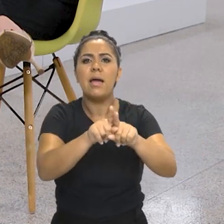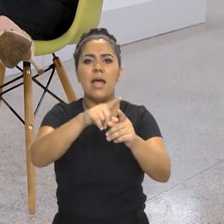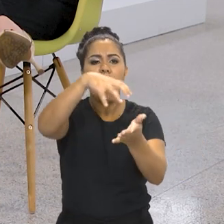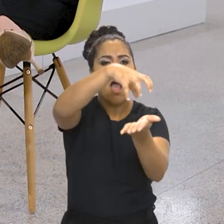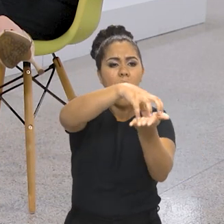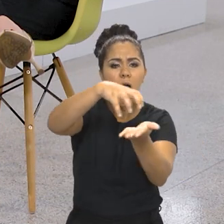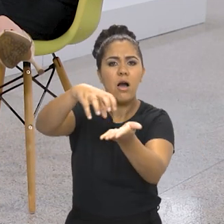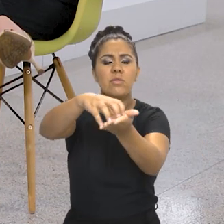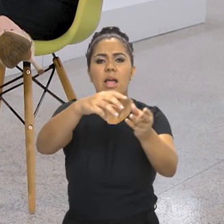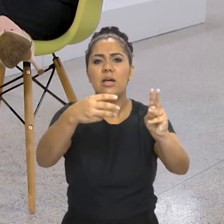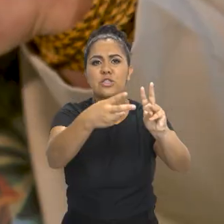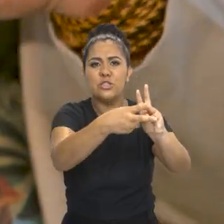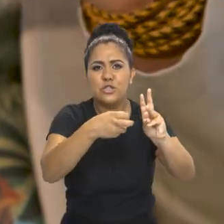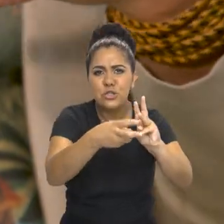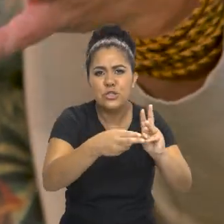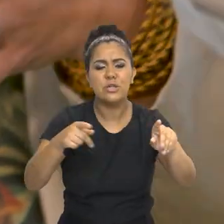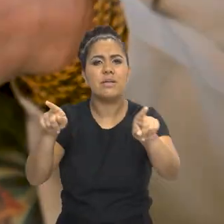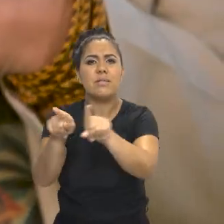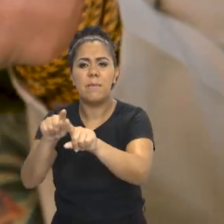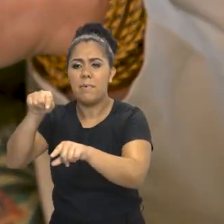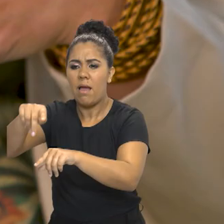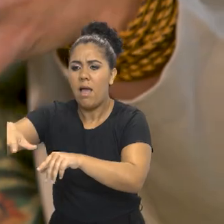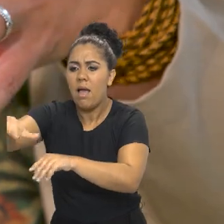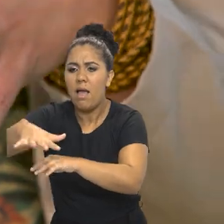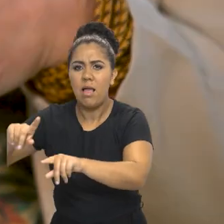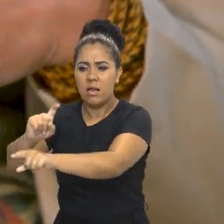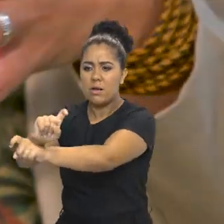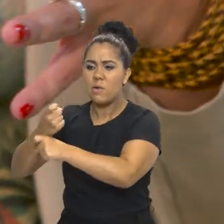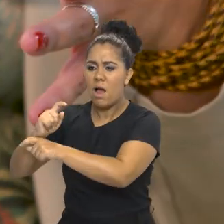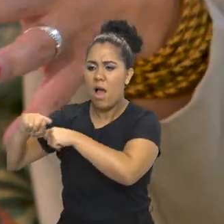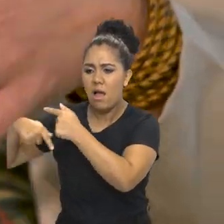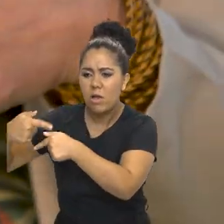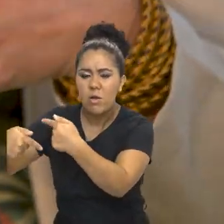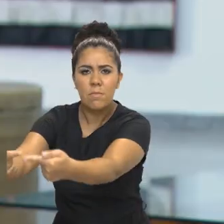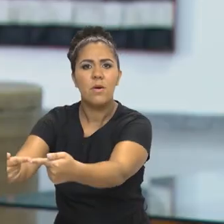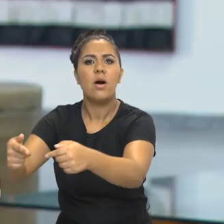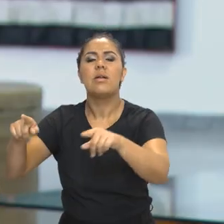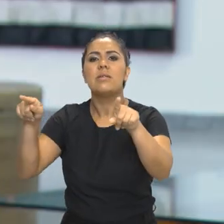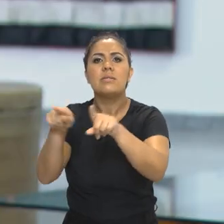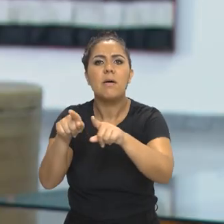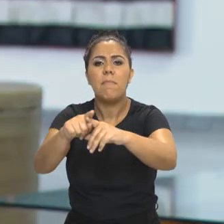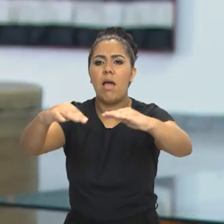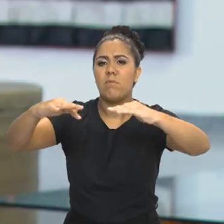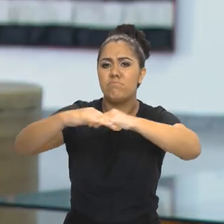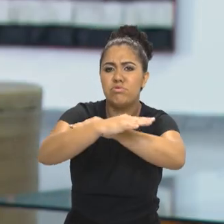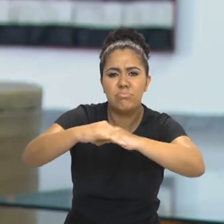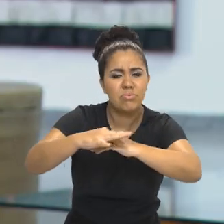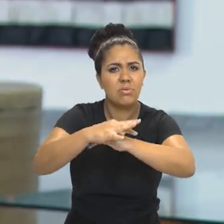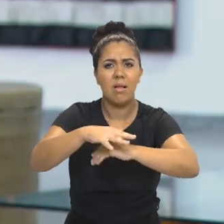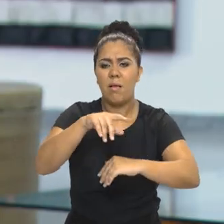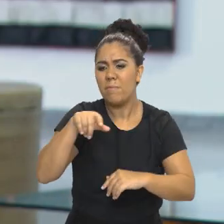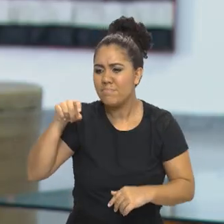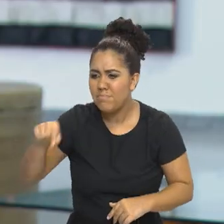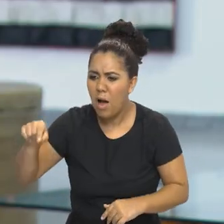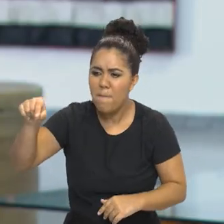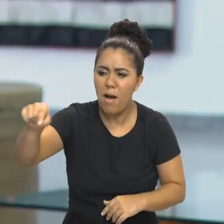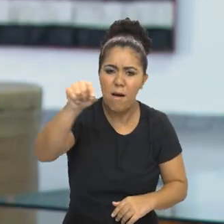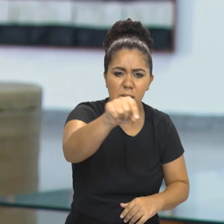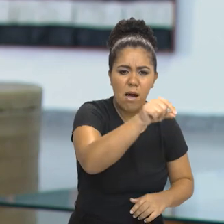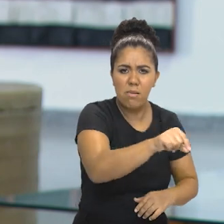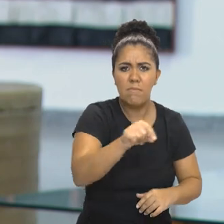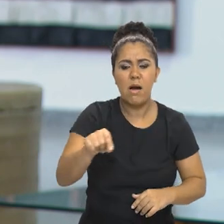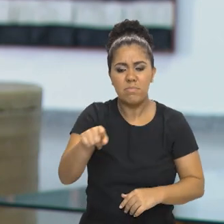quilombos, né? Também ações que acontecem no meio urbano, nas periferias ou mesmo nos grandes centros.